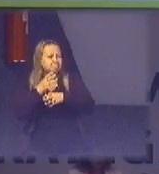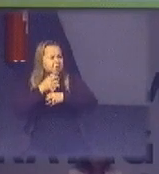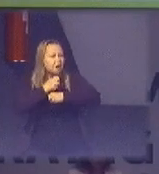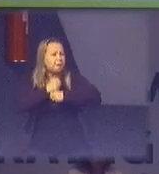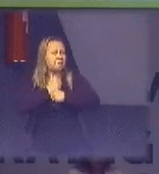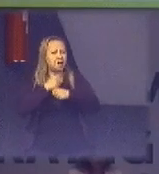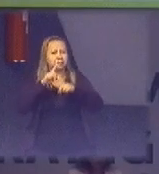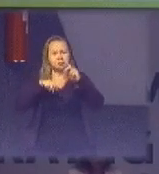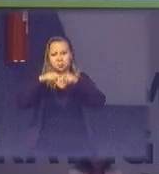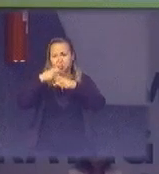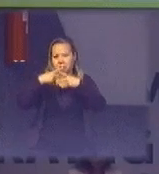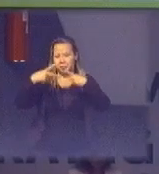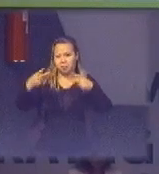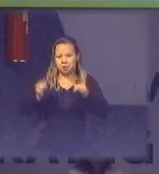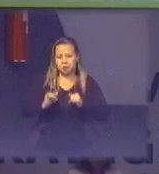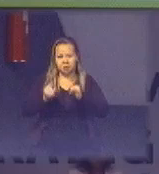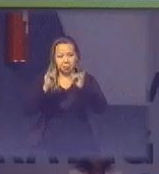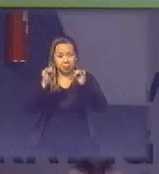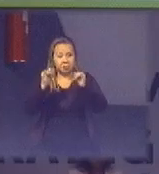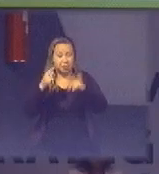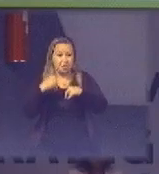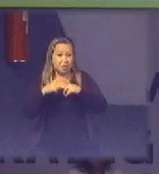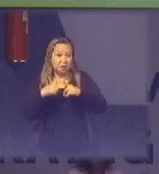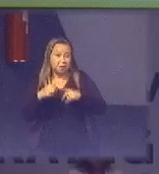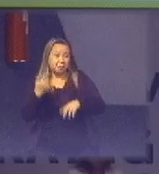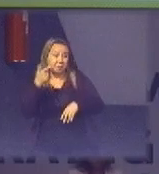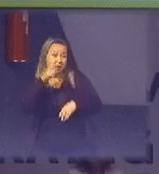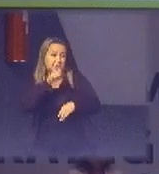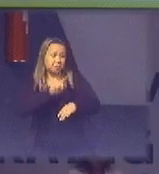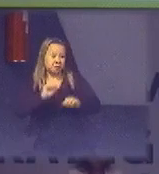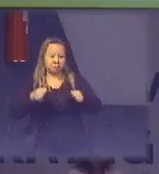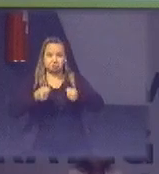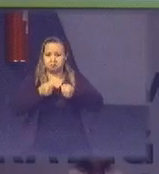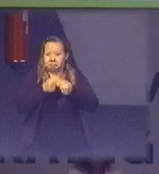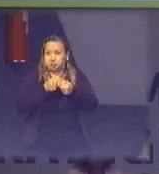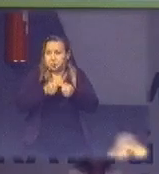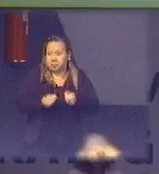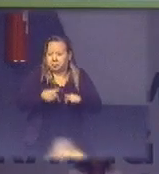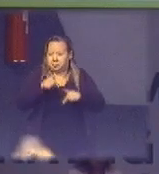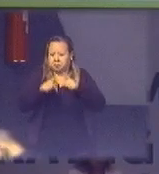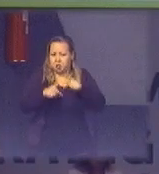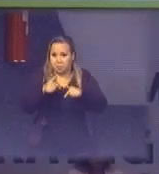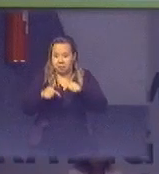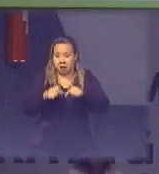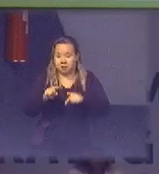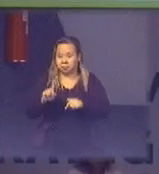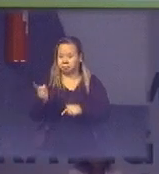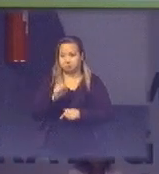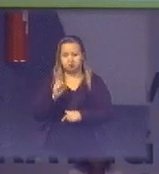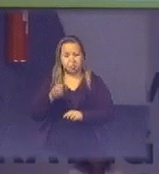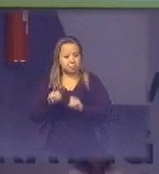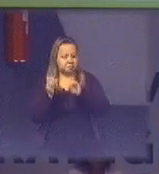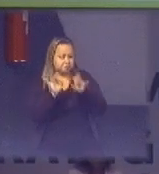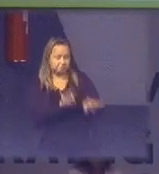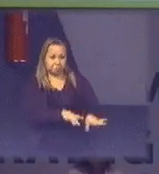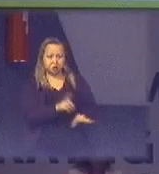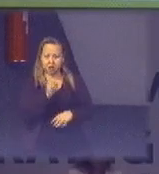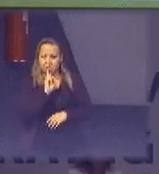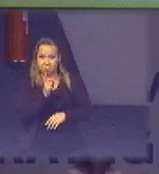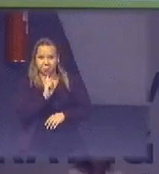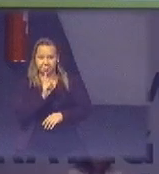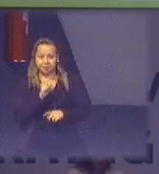eletrônico que às vezes foi conseguido com tanto esforço e depois eles não jogam fora mas